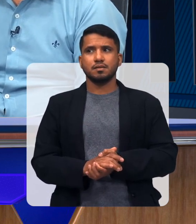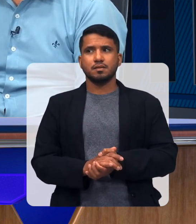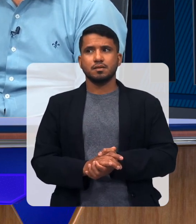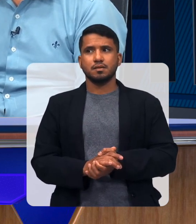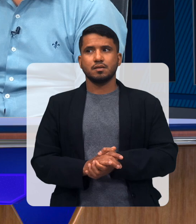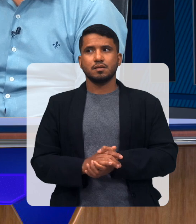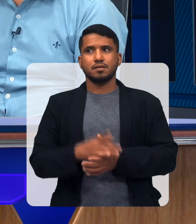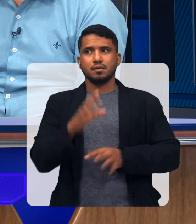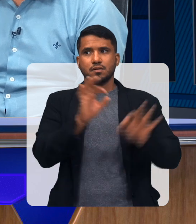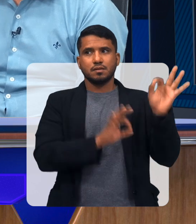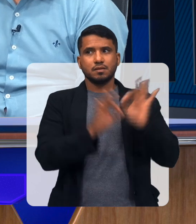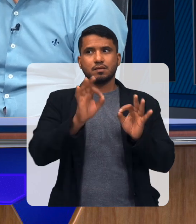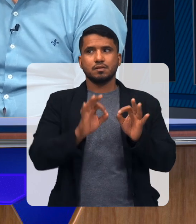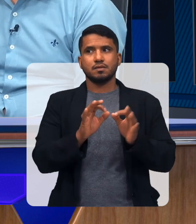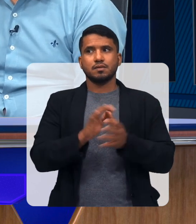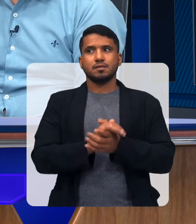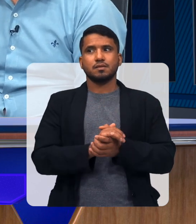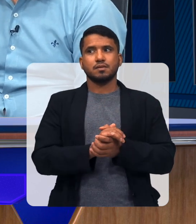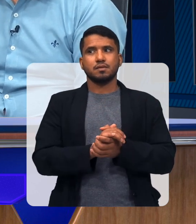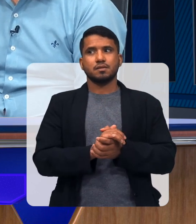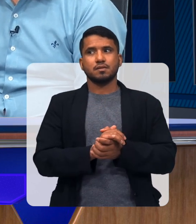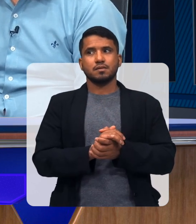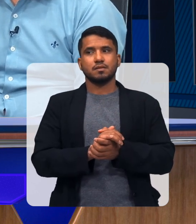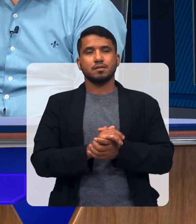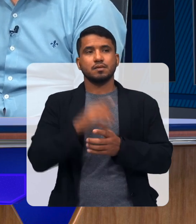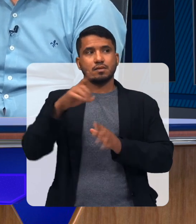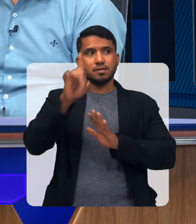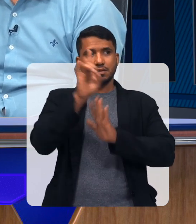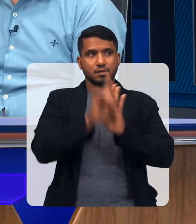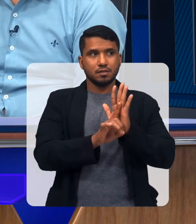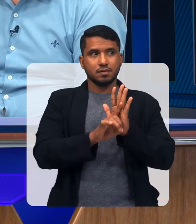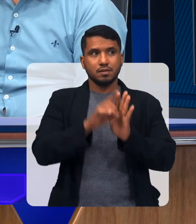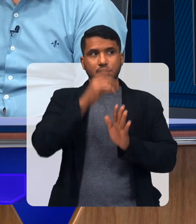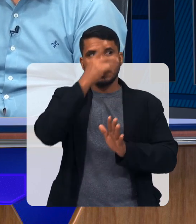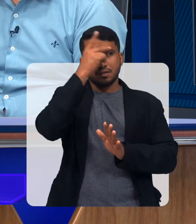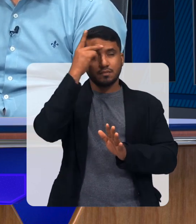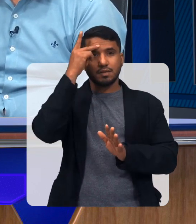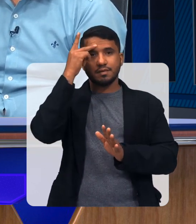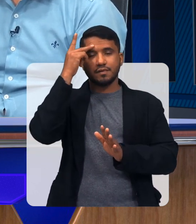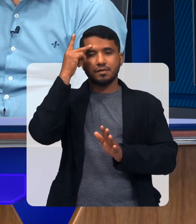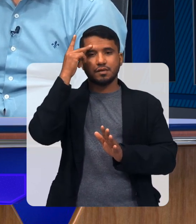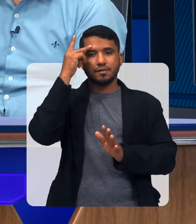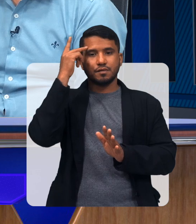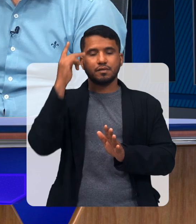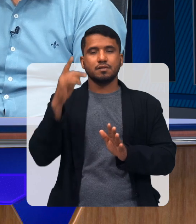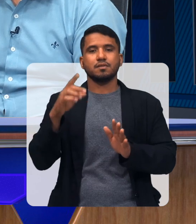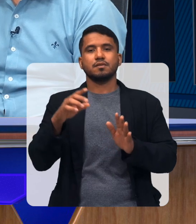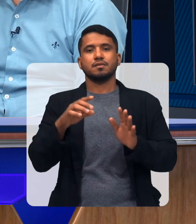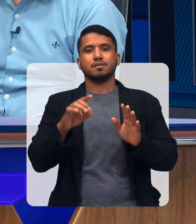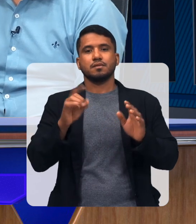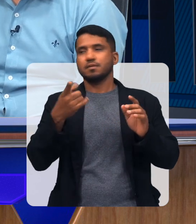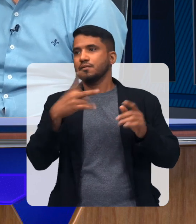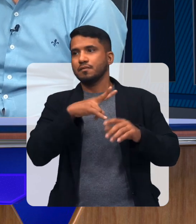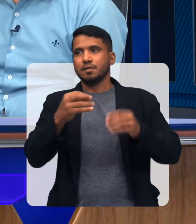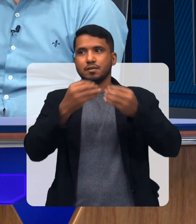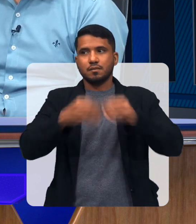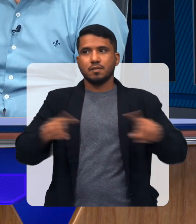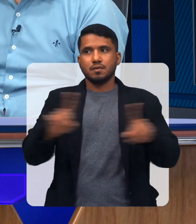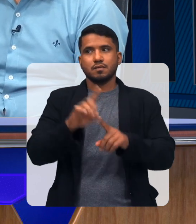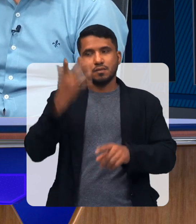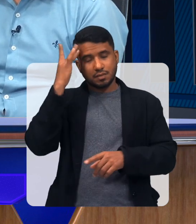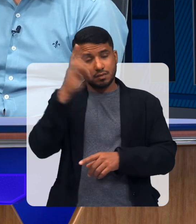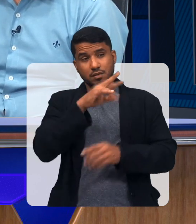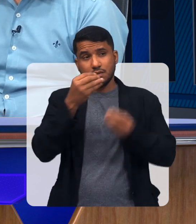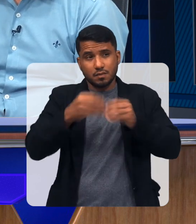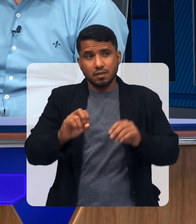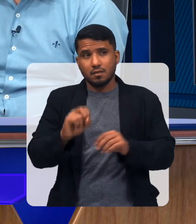por parte do Governo Federal Toda uma revisão nesse direito das pessoas E isso